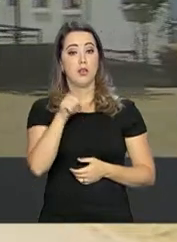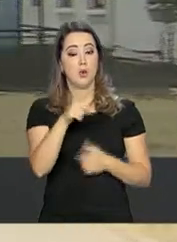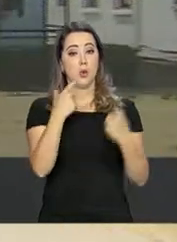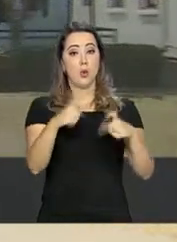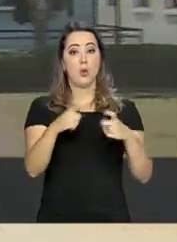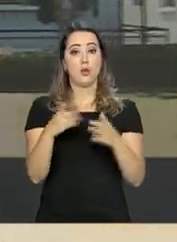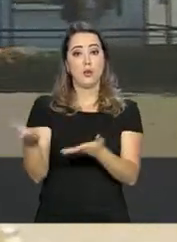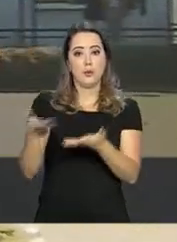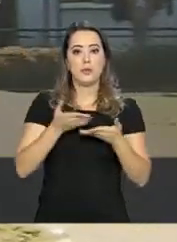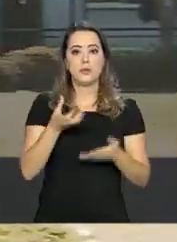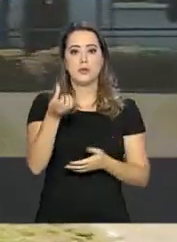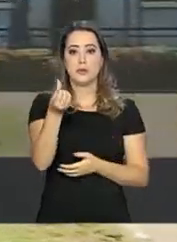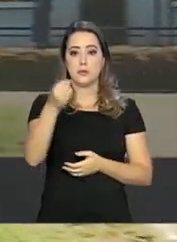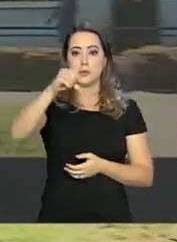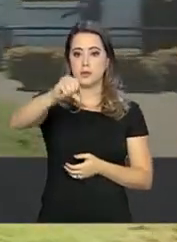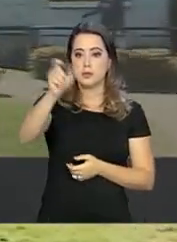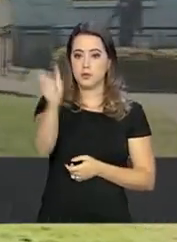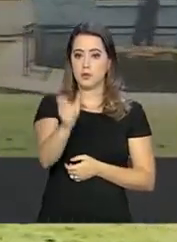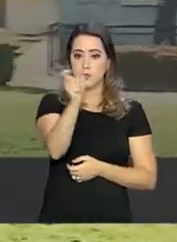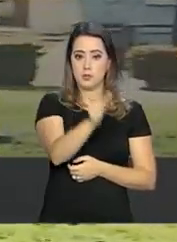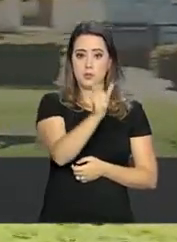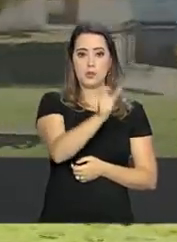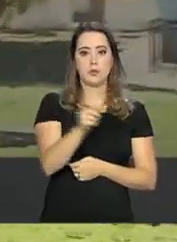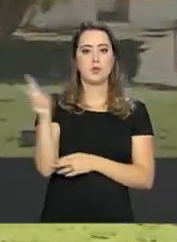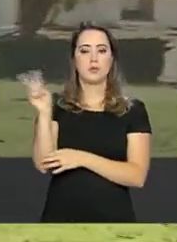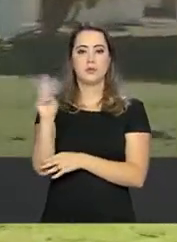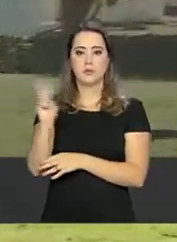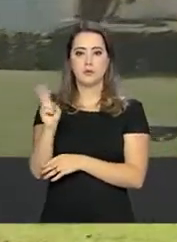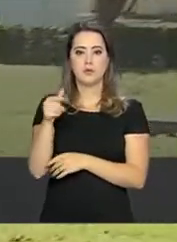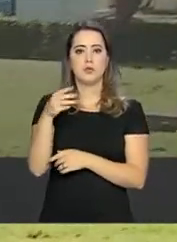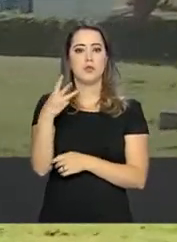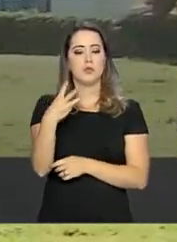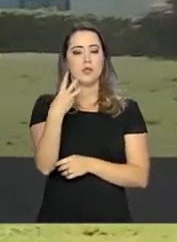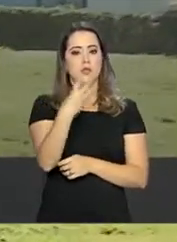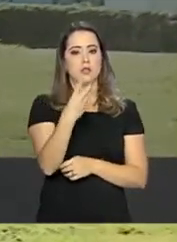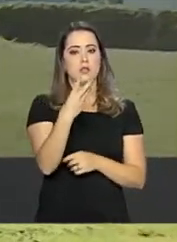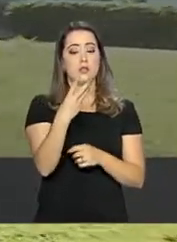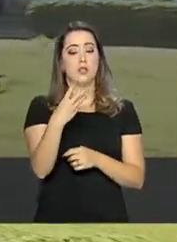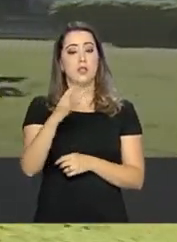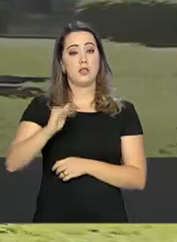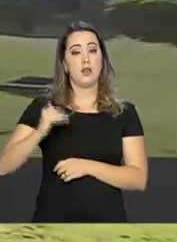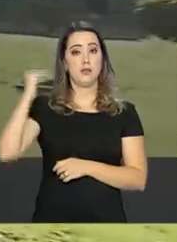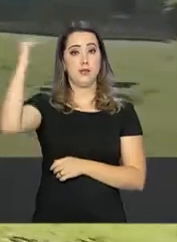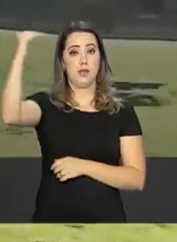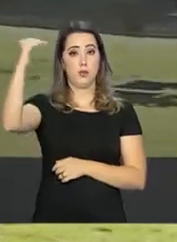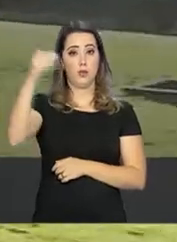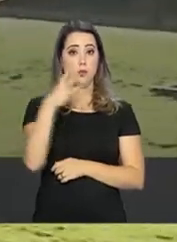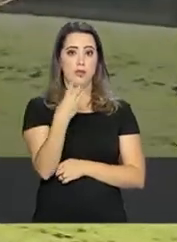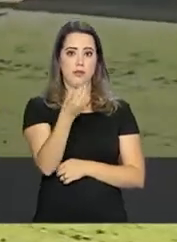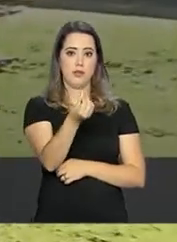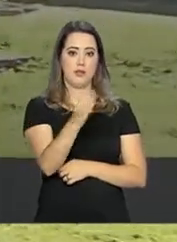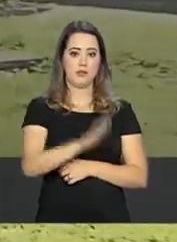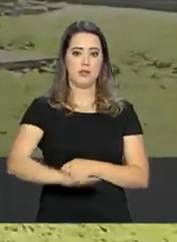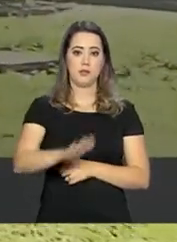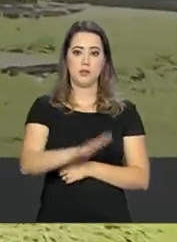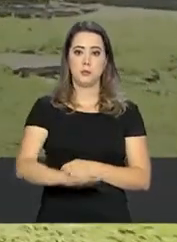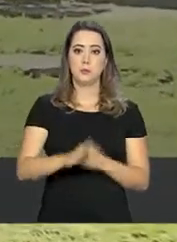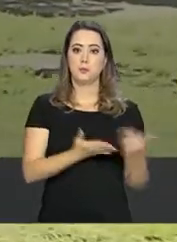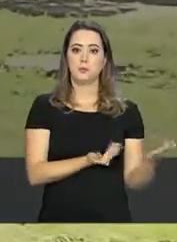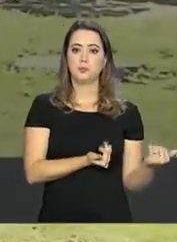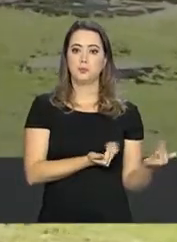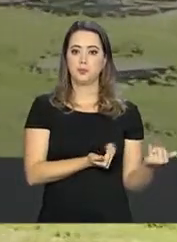abrigo recebeu 69 imigrantes venezuelanos. São 33 adultos e 36 crianças e adolescentes.